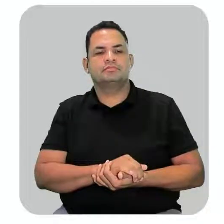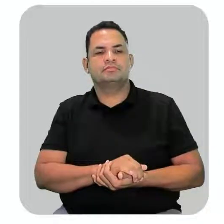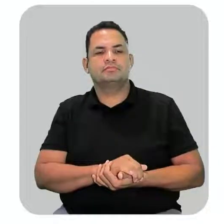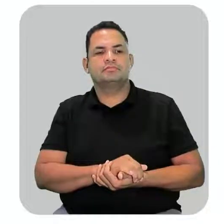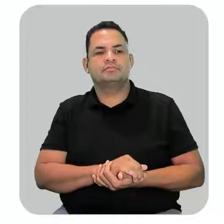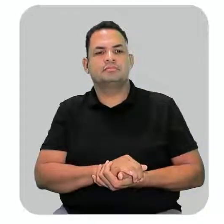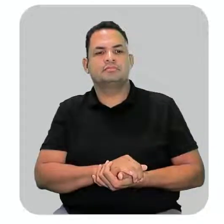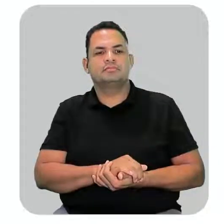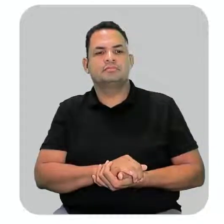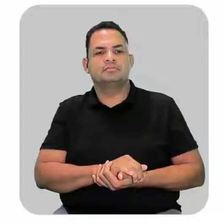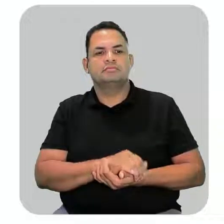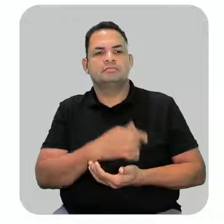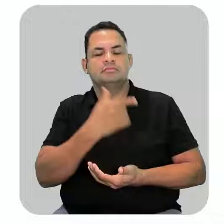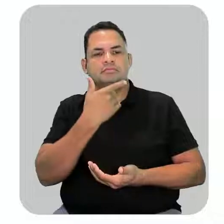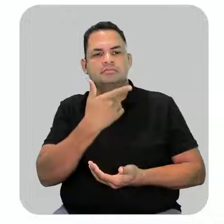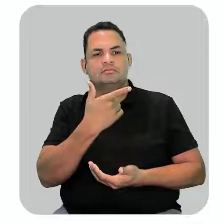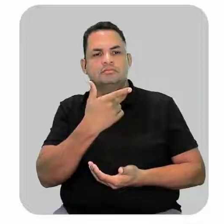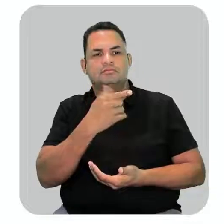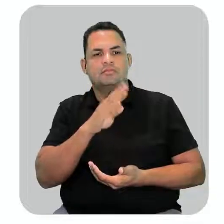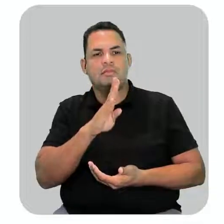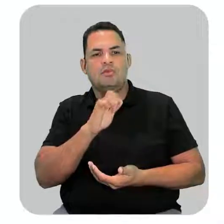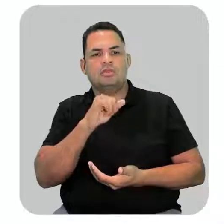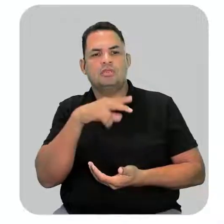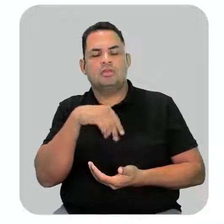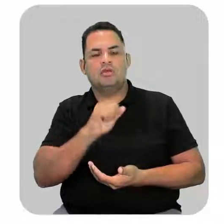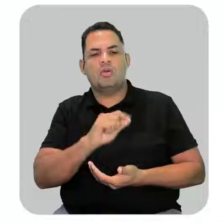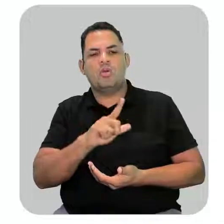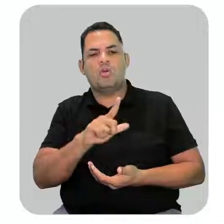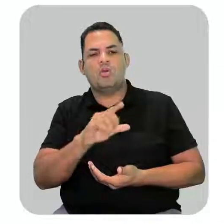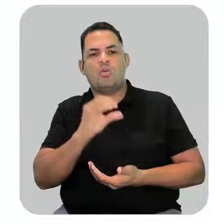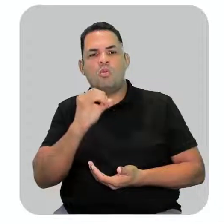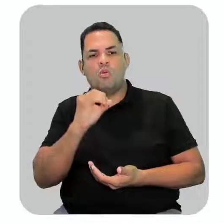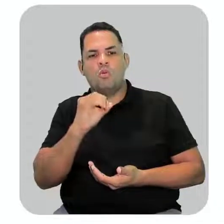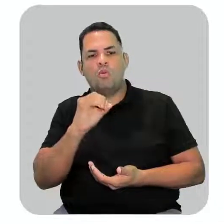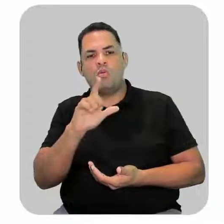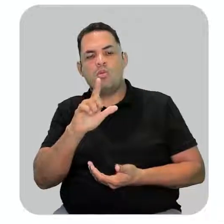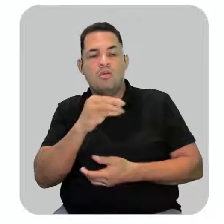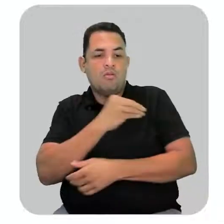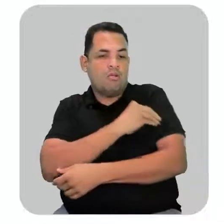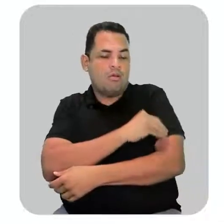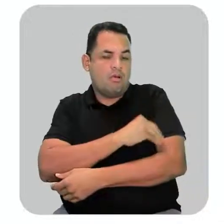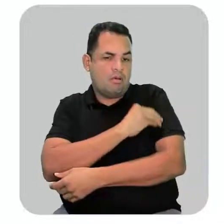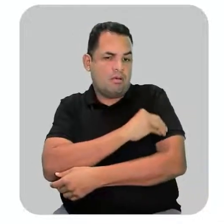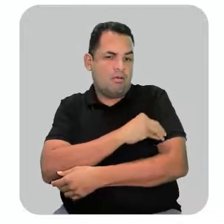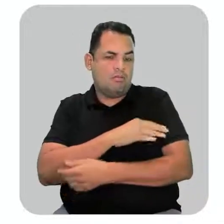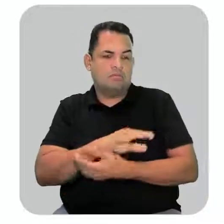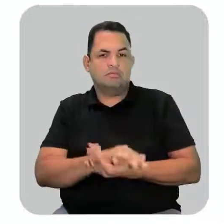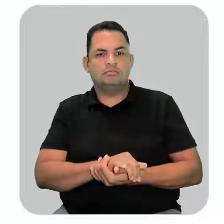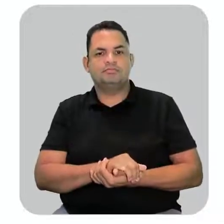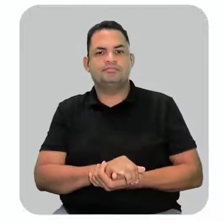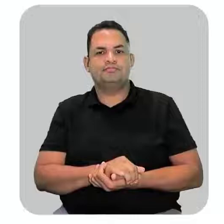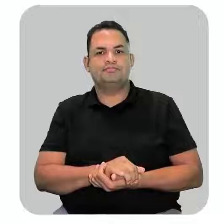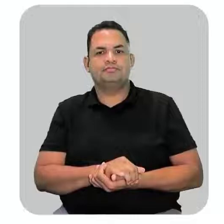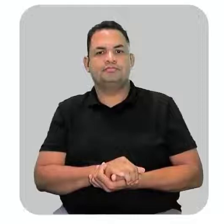Letra A, ele está dizendo que é 2-butanol ou é um álcool. Então significa que ele está aqui.